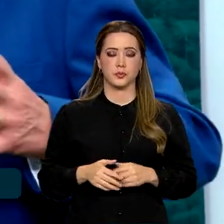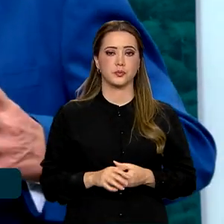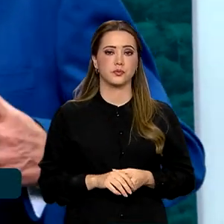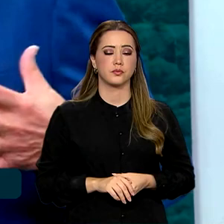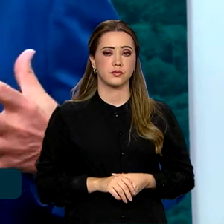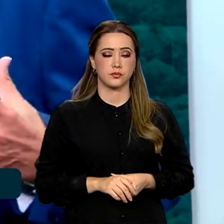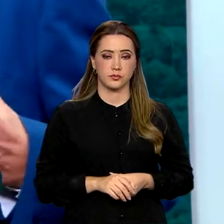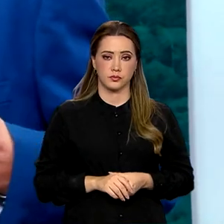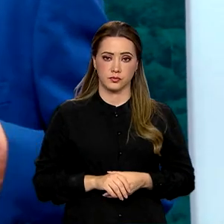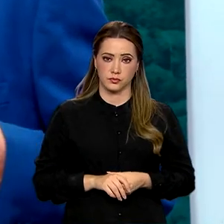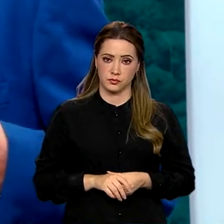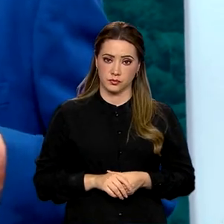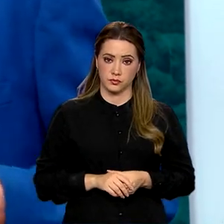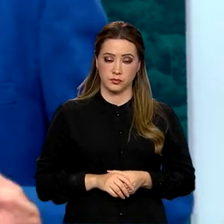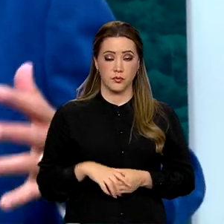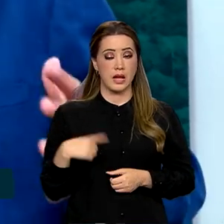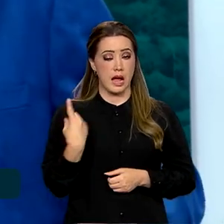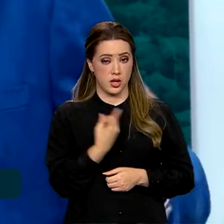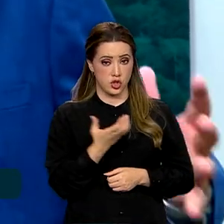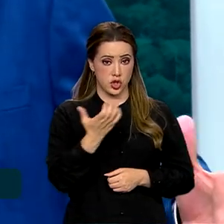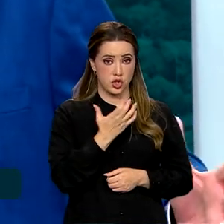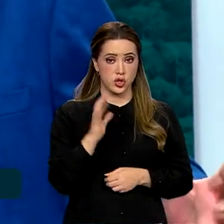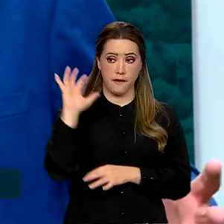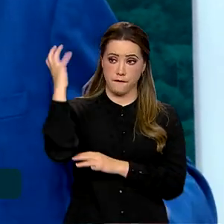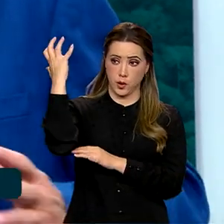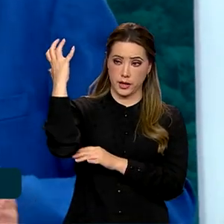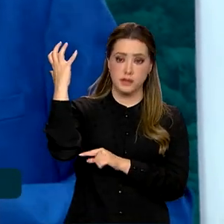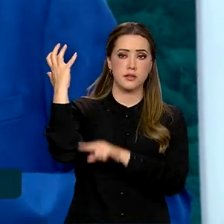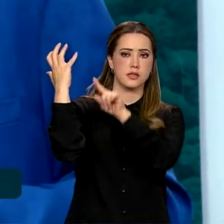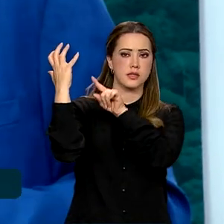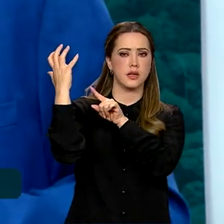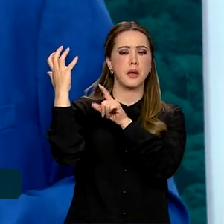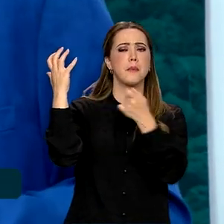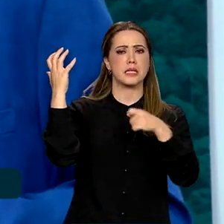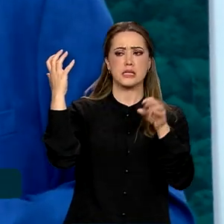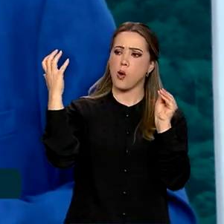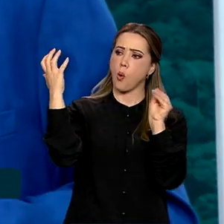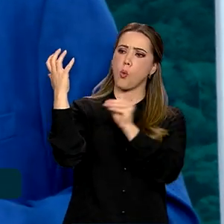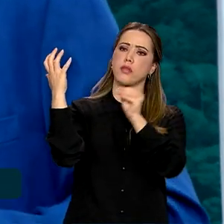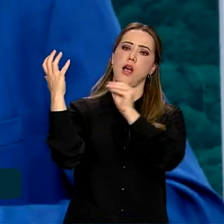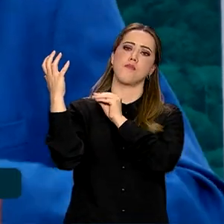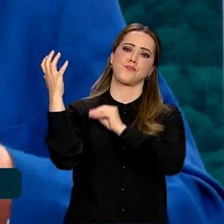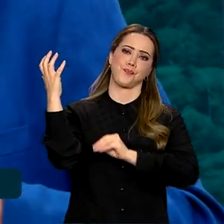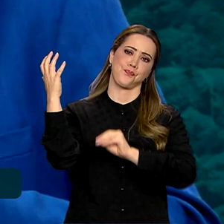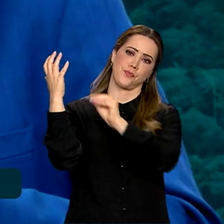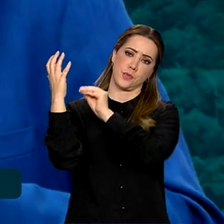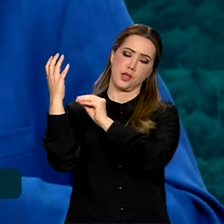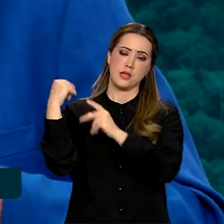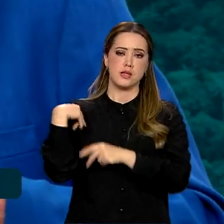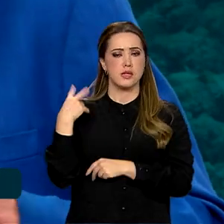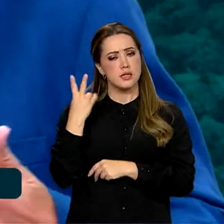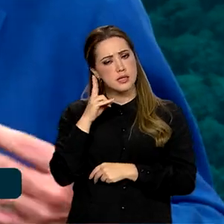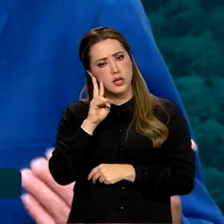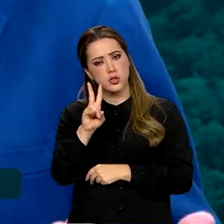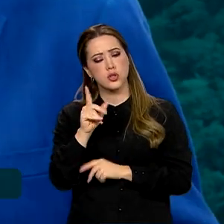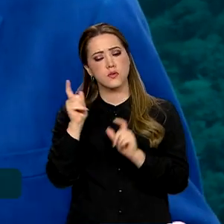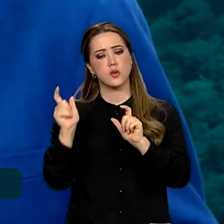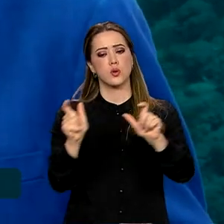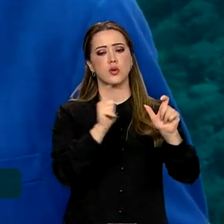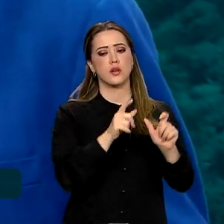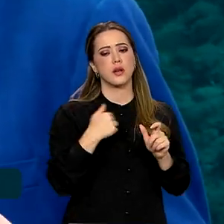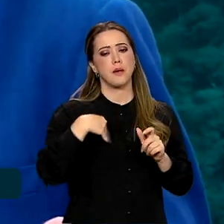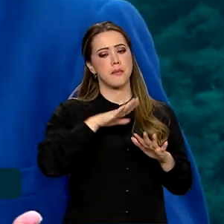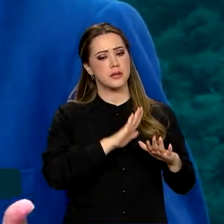gente quer floresta em pé, né, alguém tem que cuidar. Se a gente observar, os lugares mais